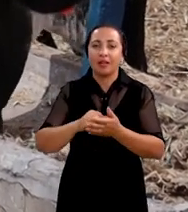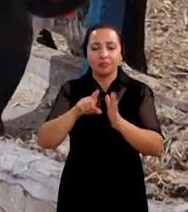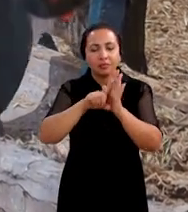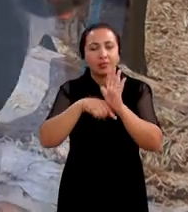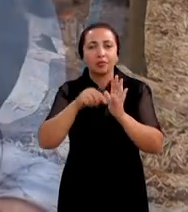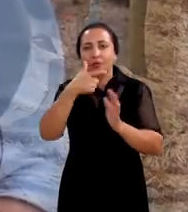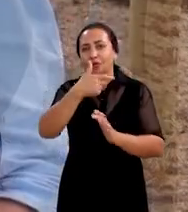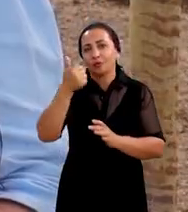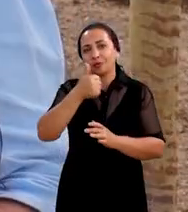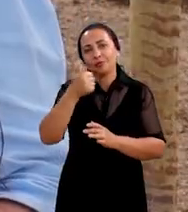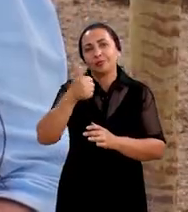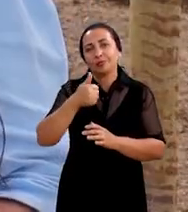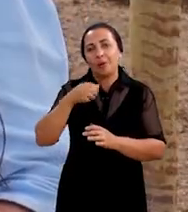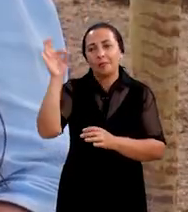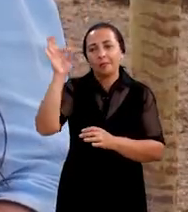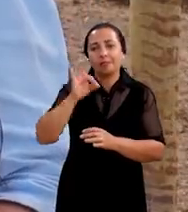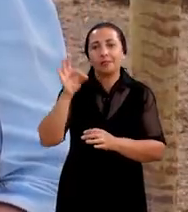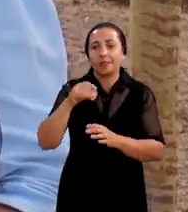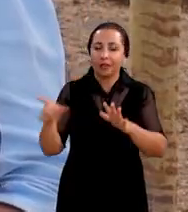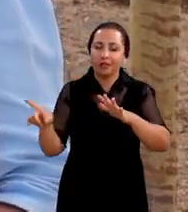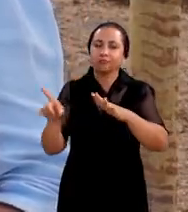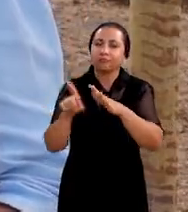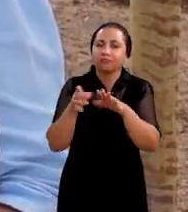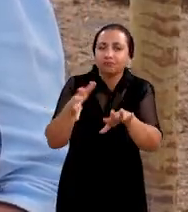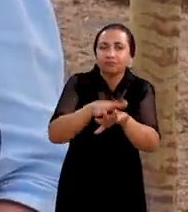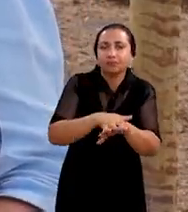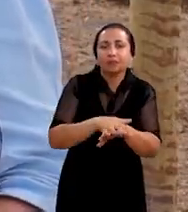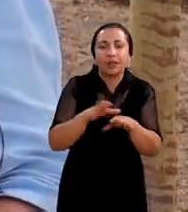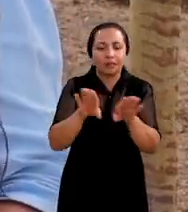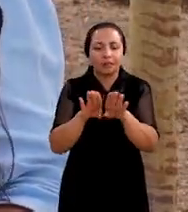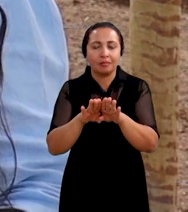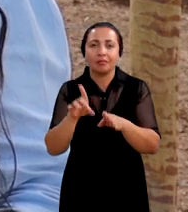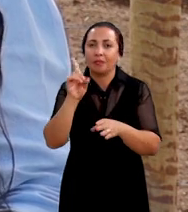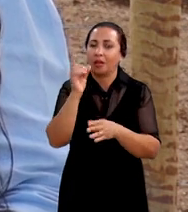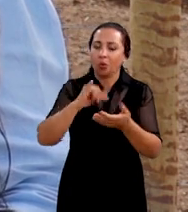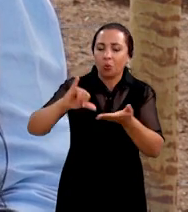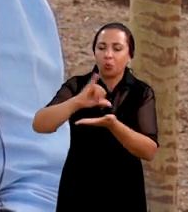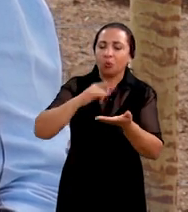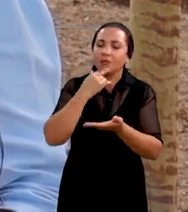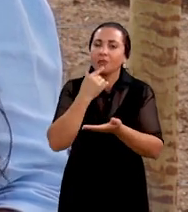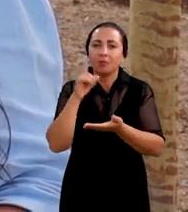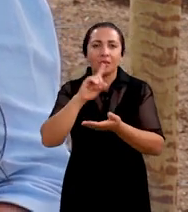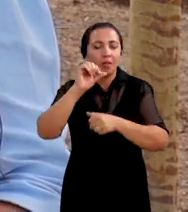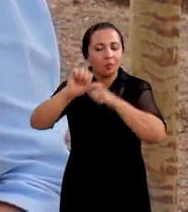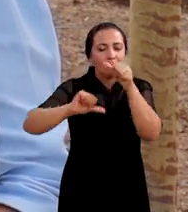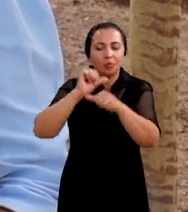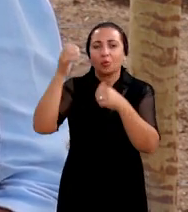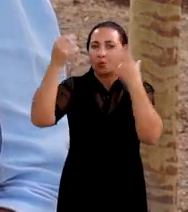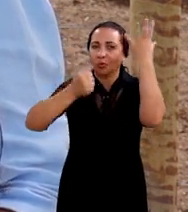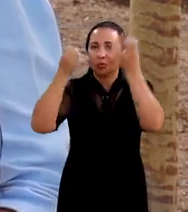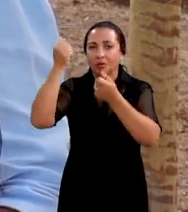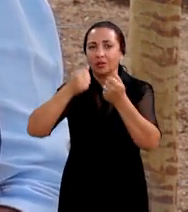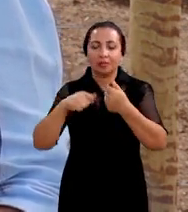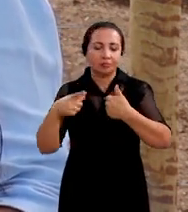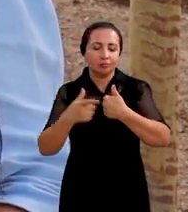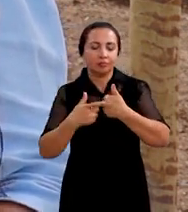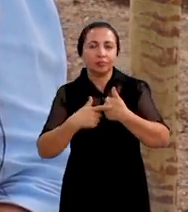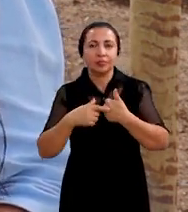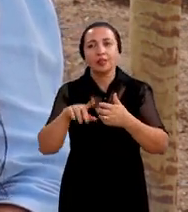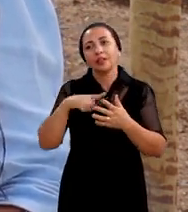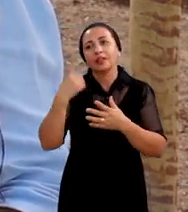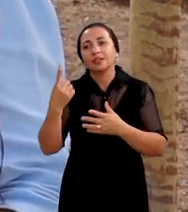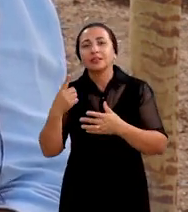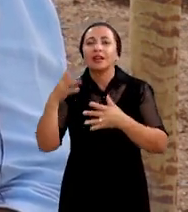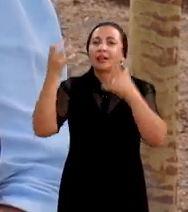21% observamos também que a inclusão da torta ela não alterou a composição do leite sendo considerado um fator positivo